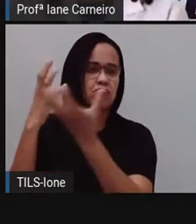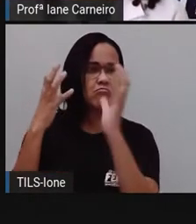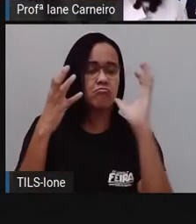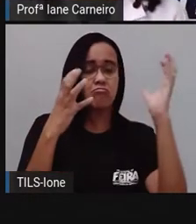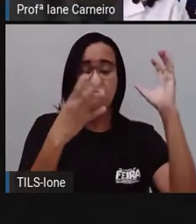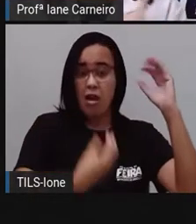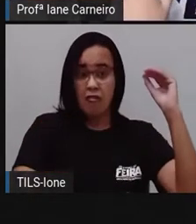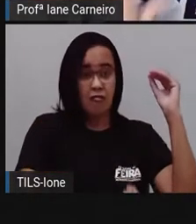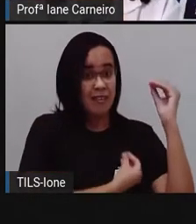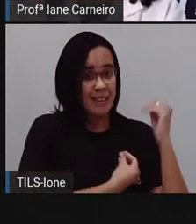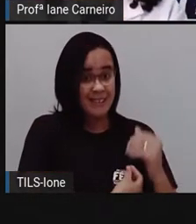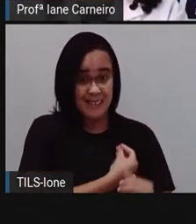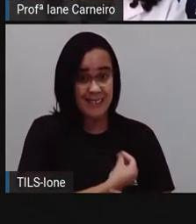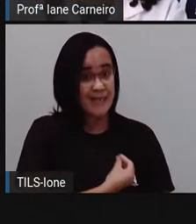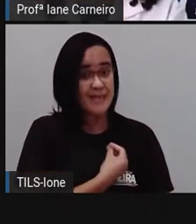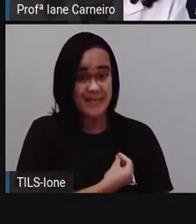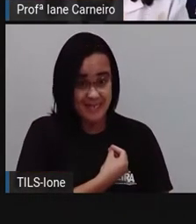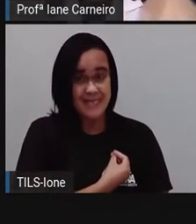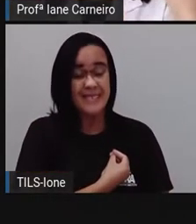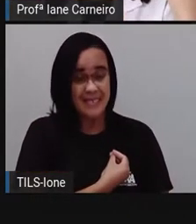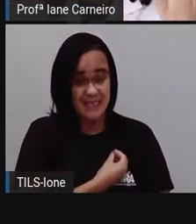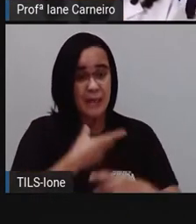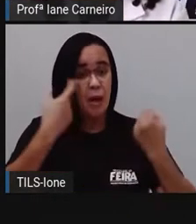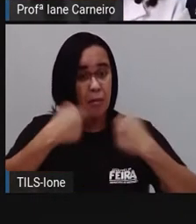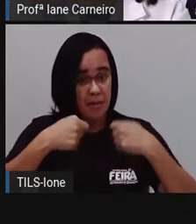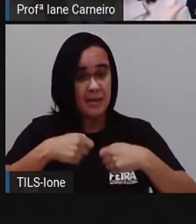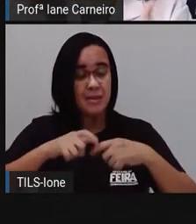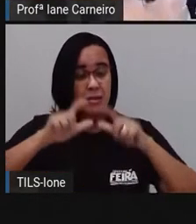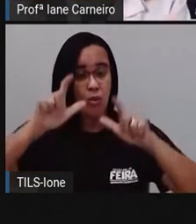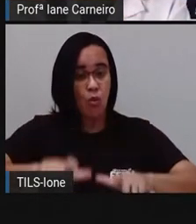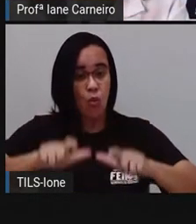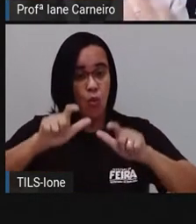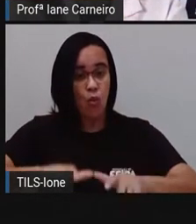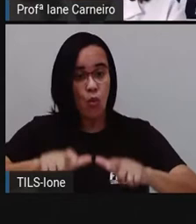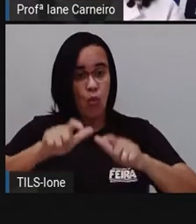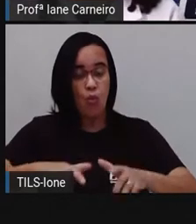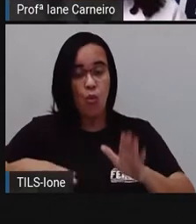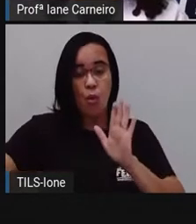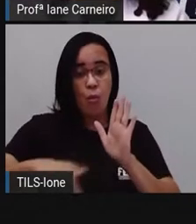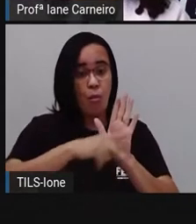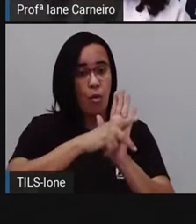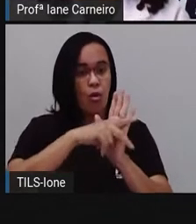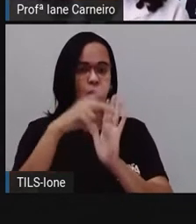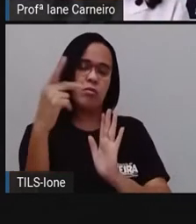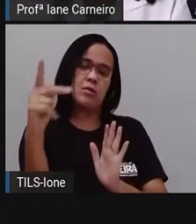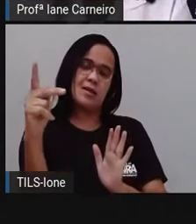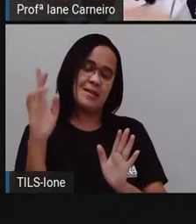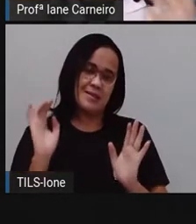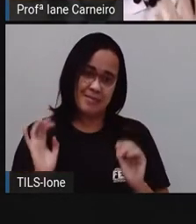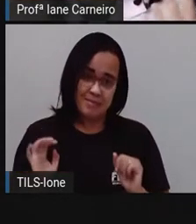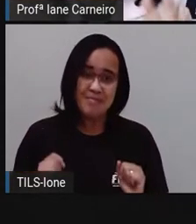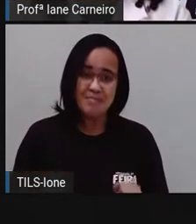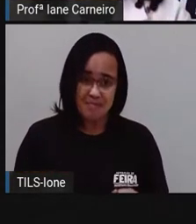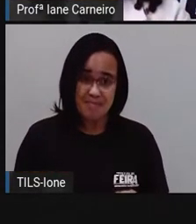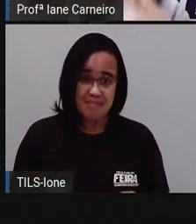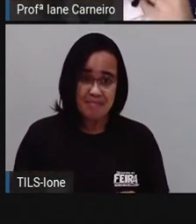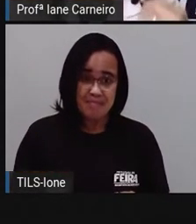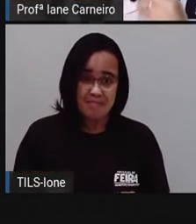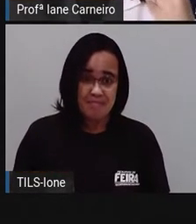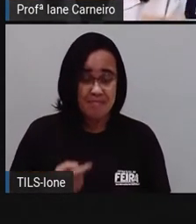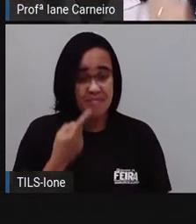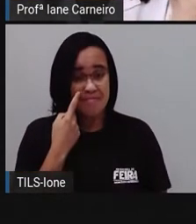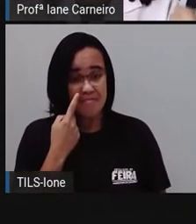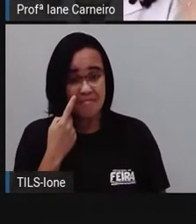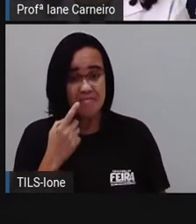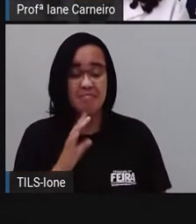sobreviver, eles precisam estar nesse, no lugar natural deles, né? E aí, olha só o